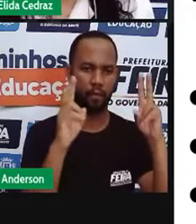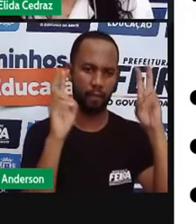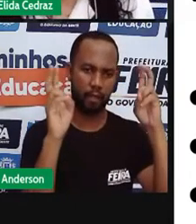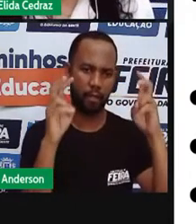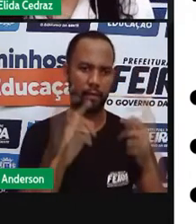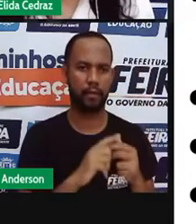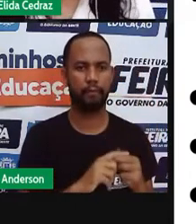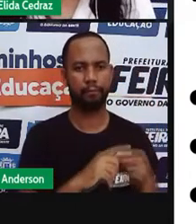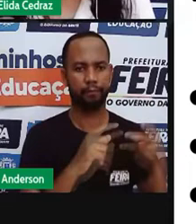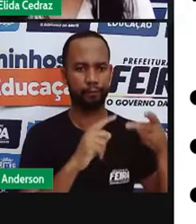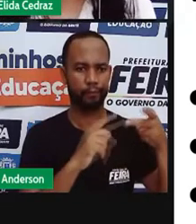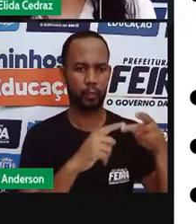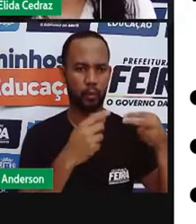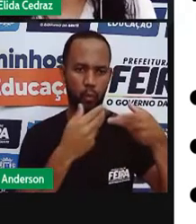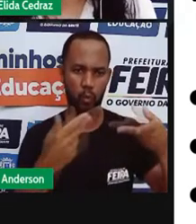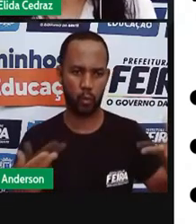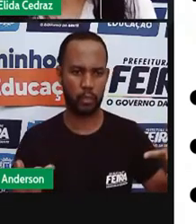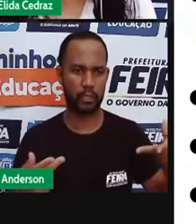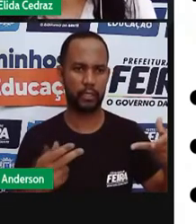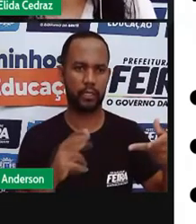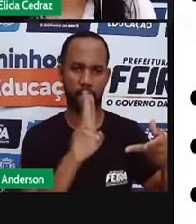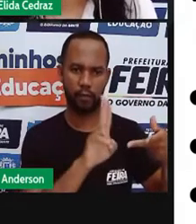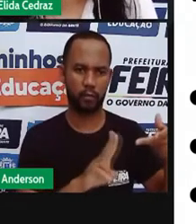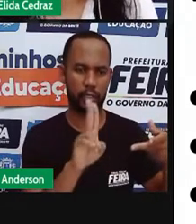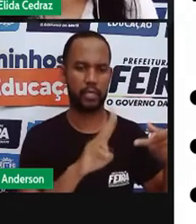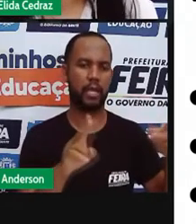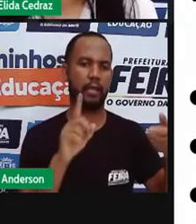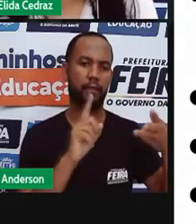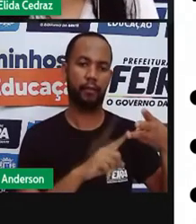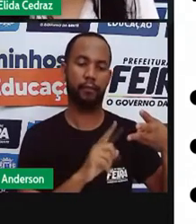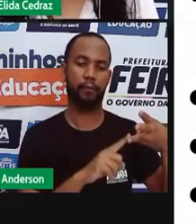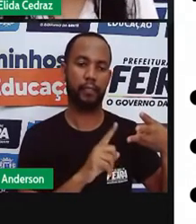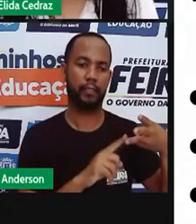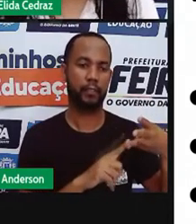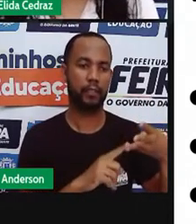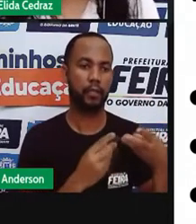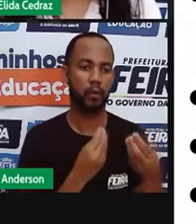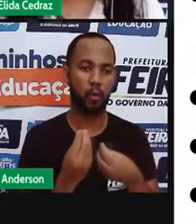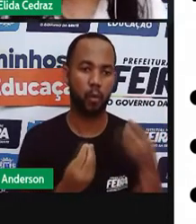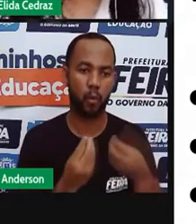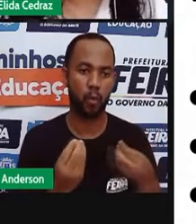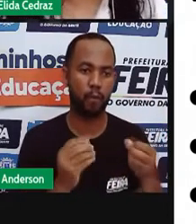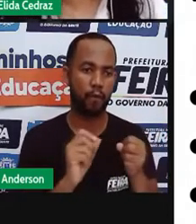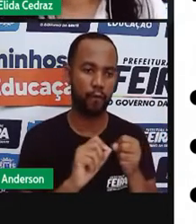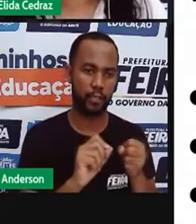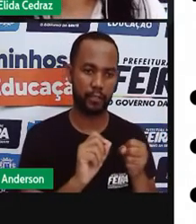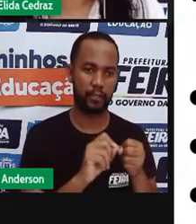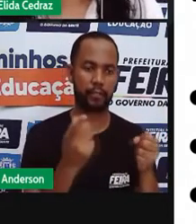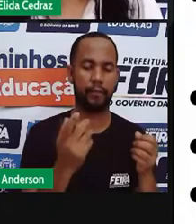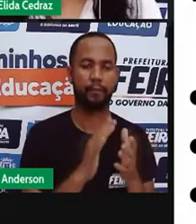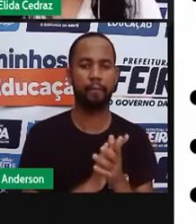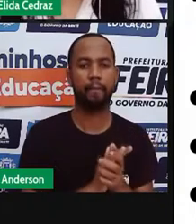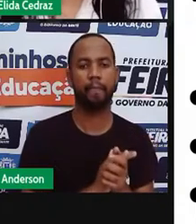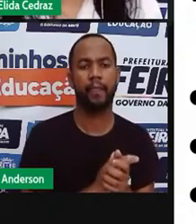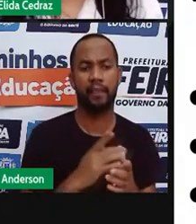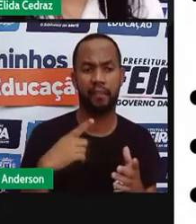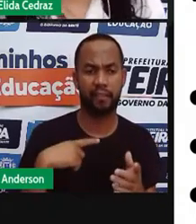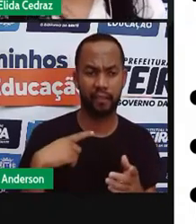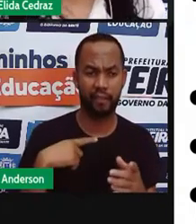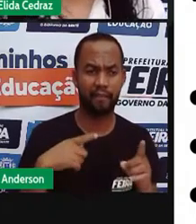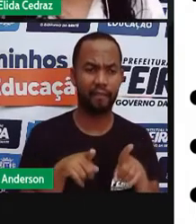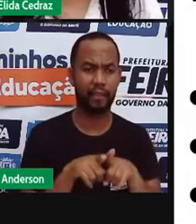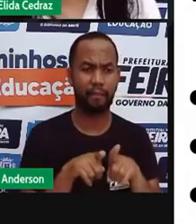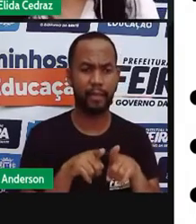o modo de preparo. Esses são os elementos principais de uma receita. E nós ainda temos as